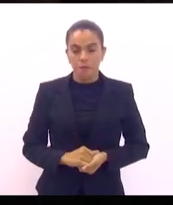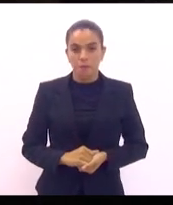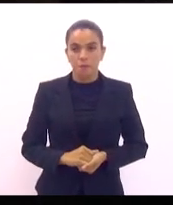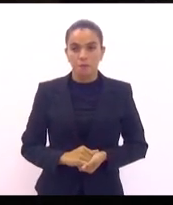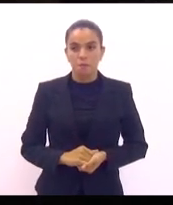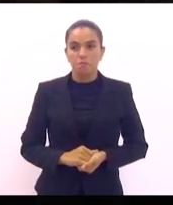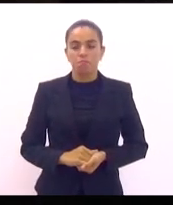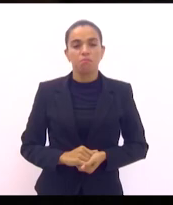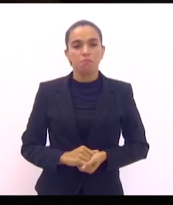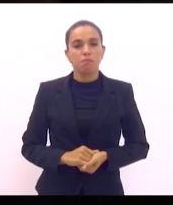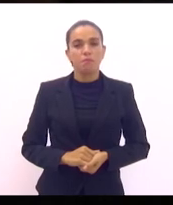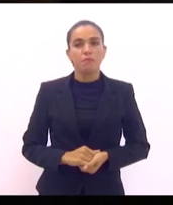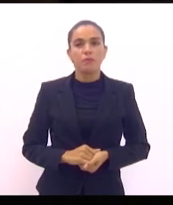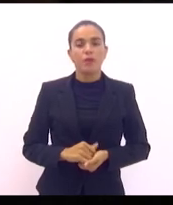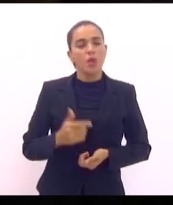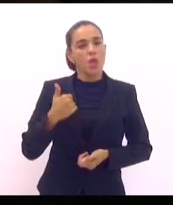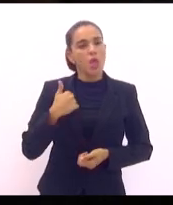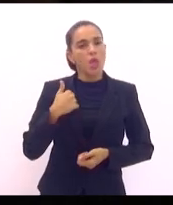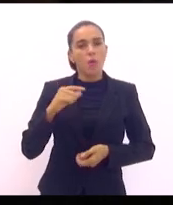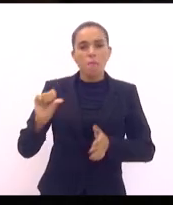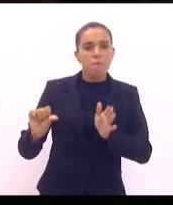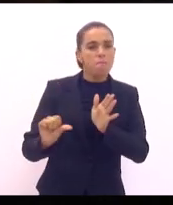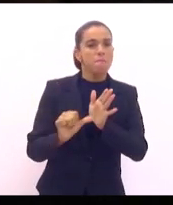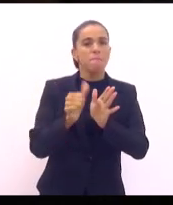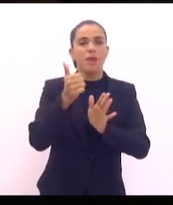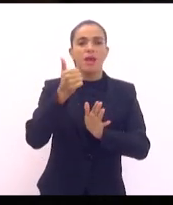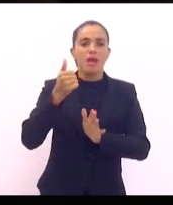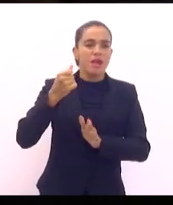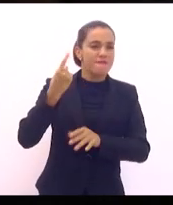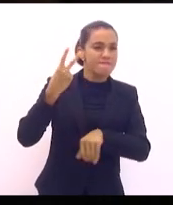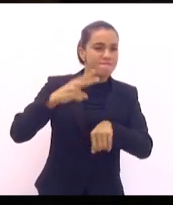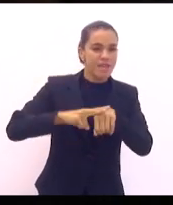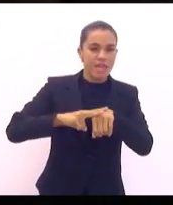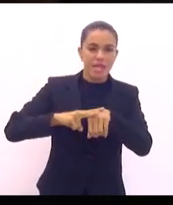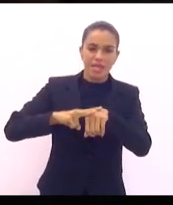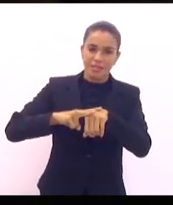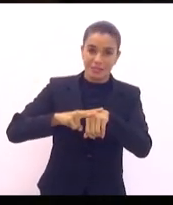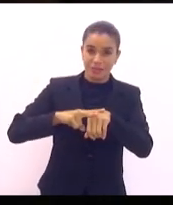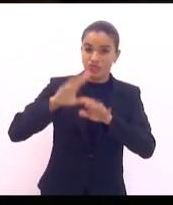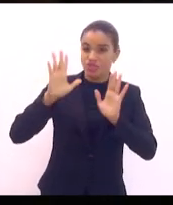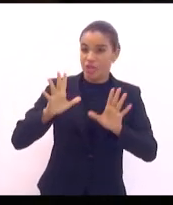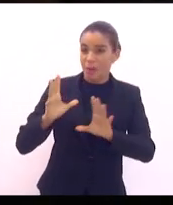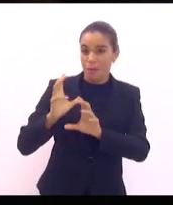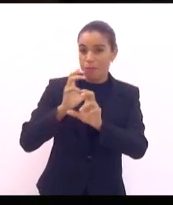Eu, desde que estou nesta casa, senhor presidente, há duas décadas,